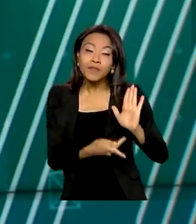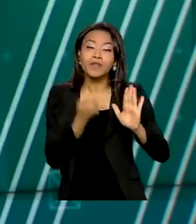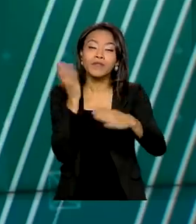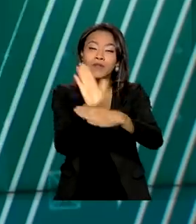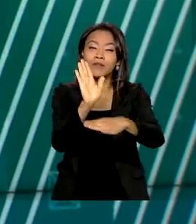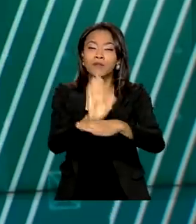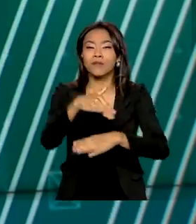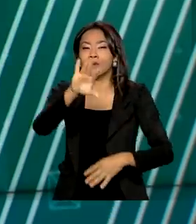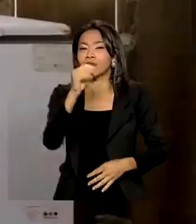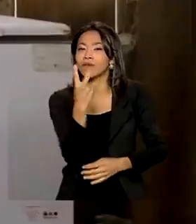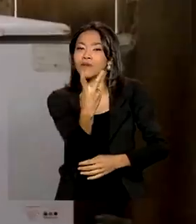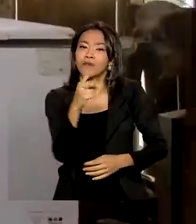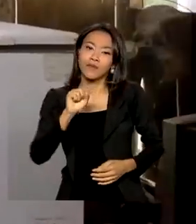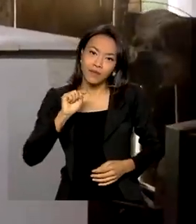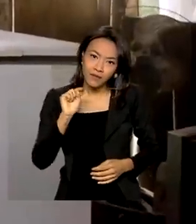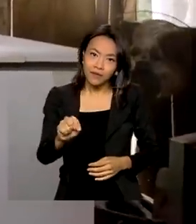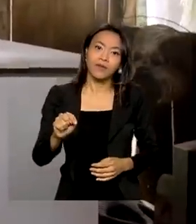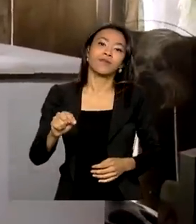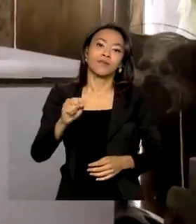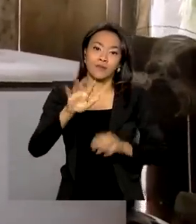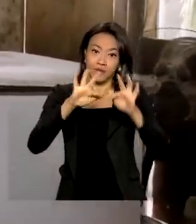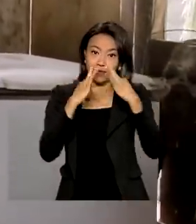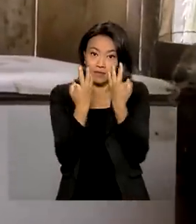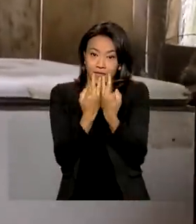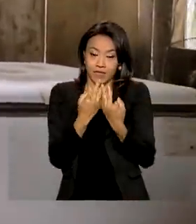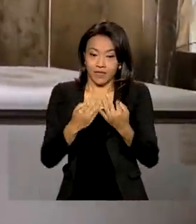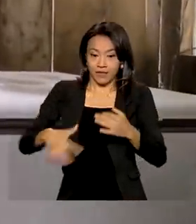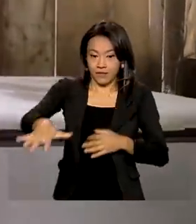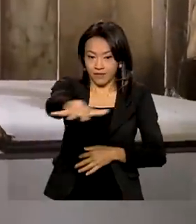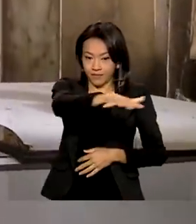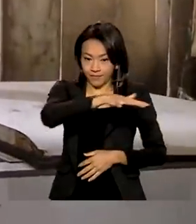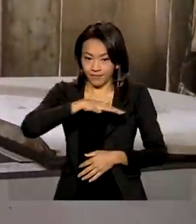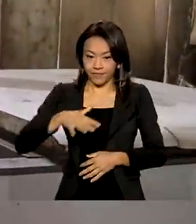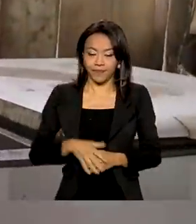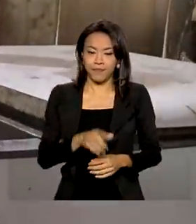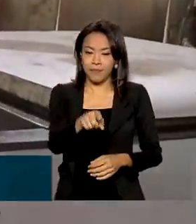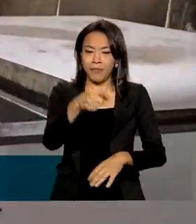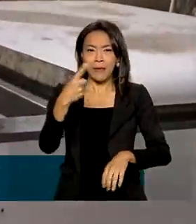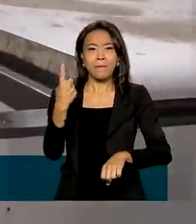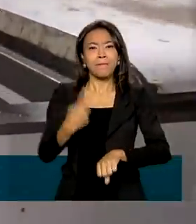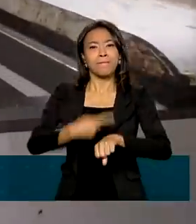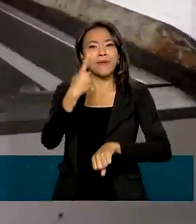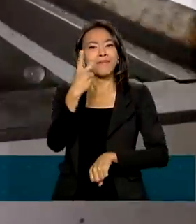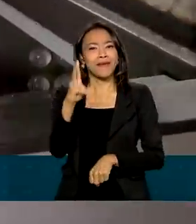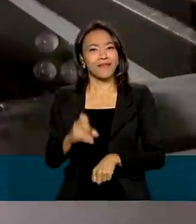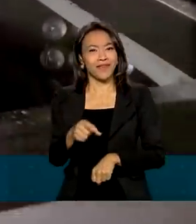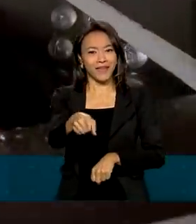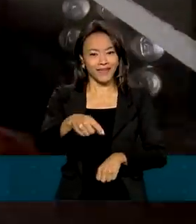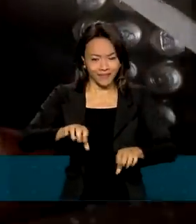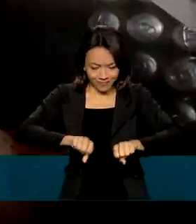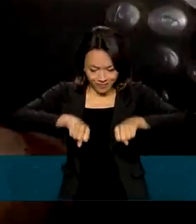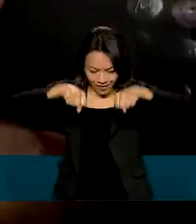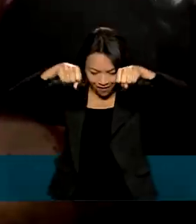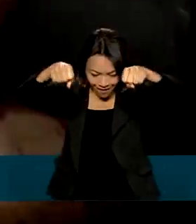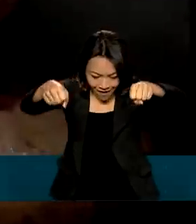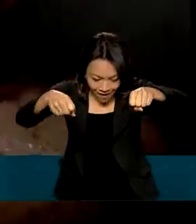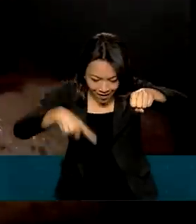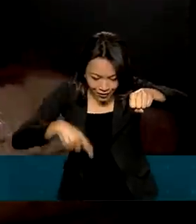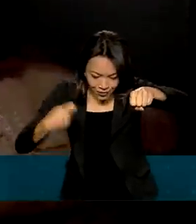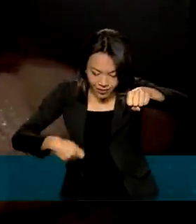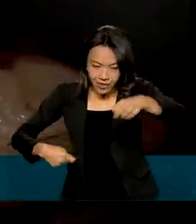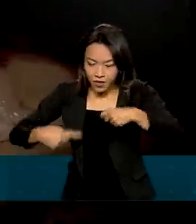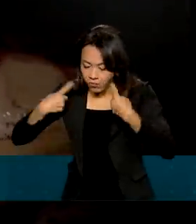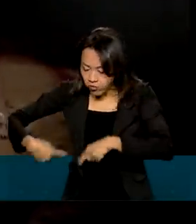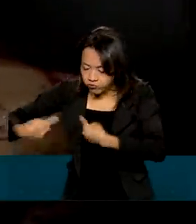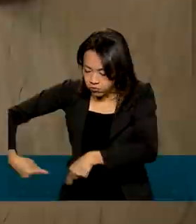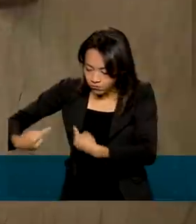famílias na região. Pela primeira vez, o freezer do João funciona sem uso de gerador.